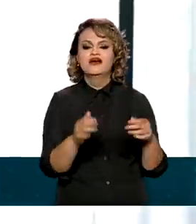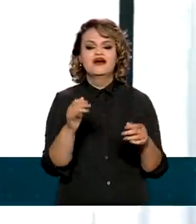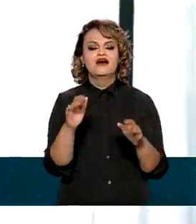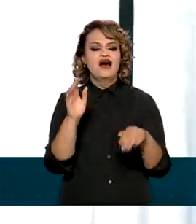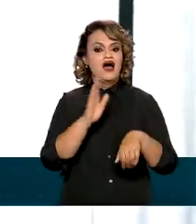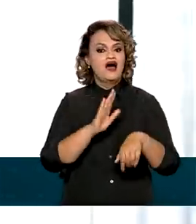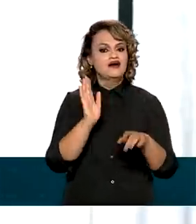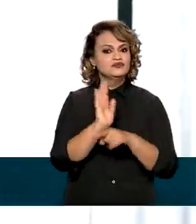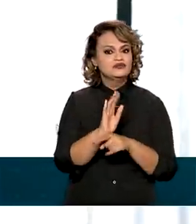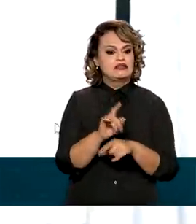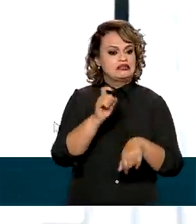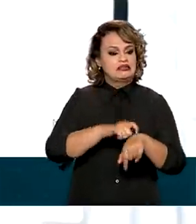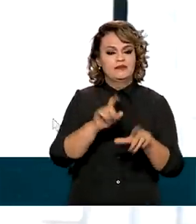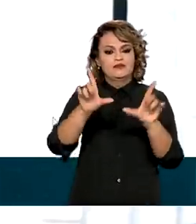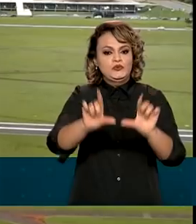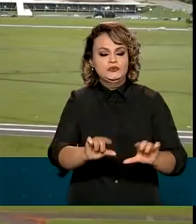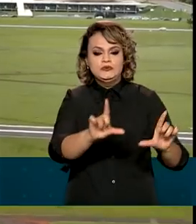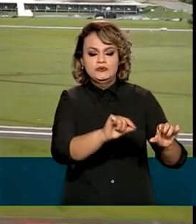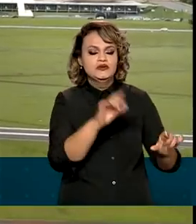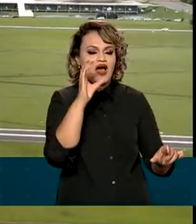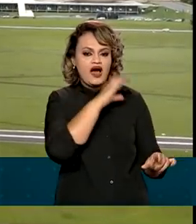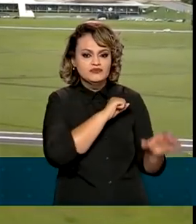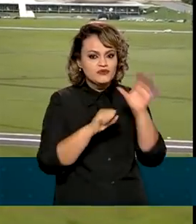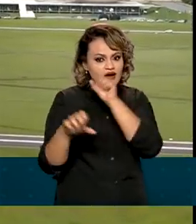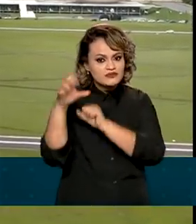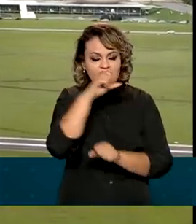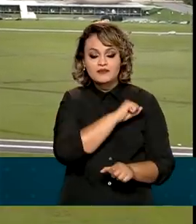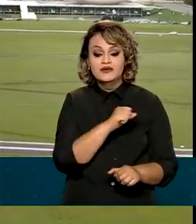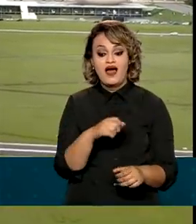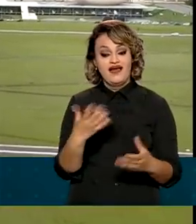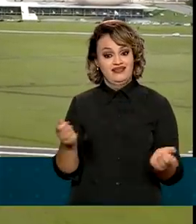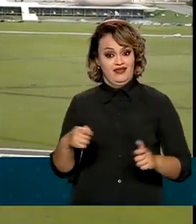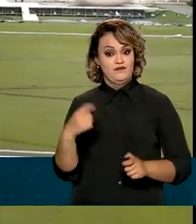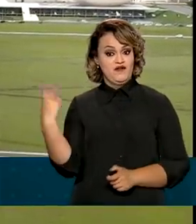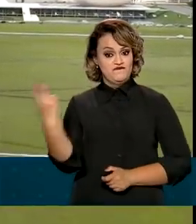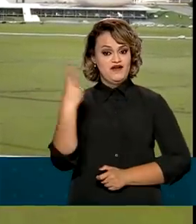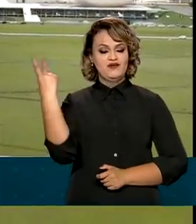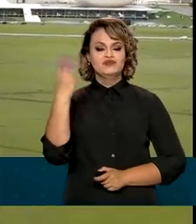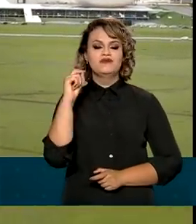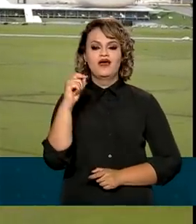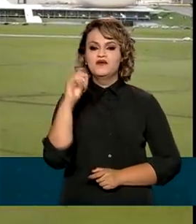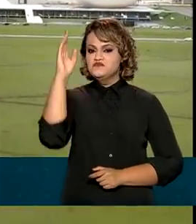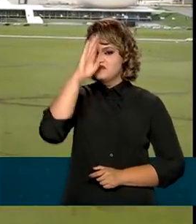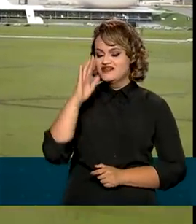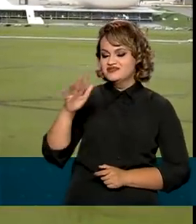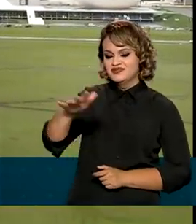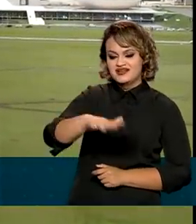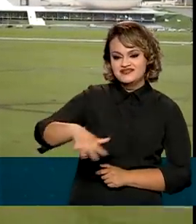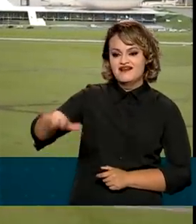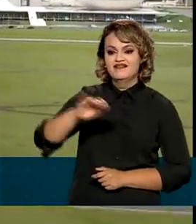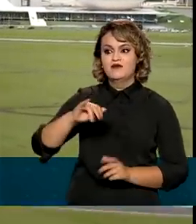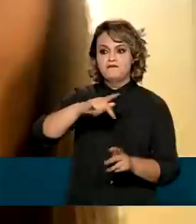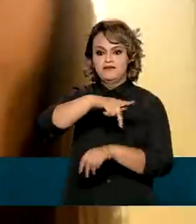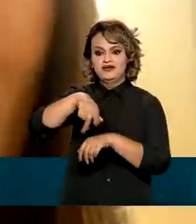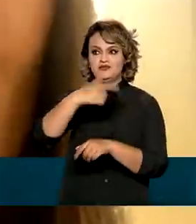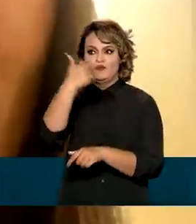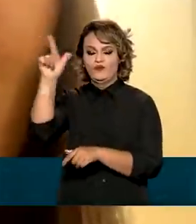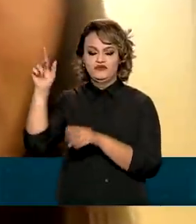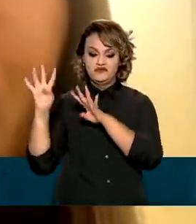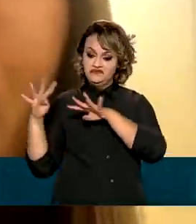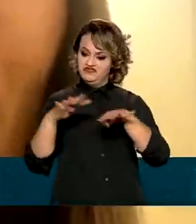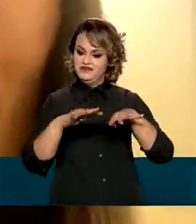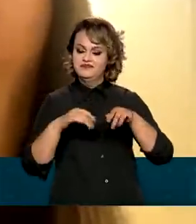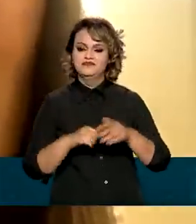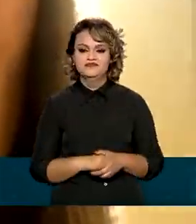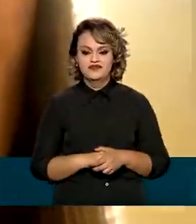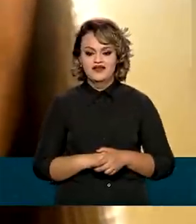tempo e etapas para os negócios, permite a valorização do Brasil no cenário internacional. Hoje, com